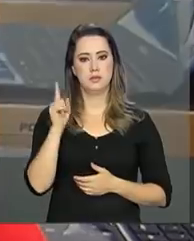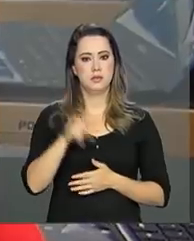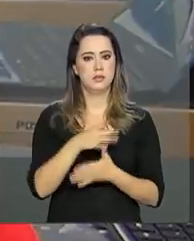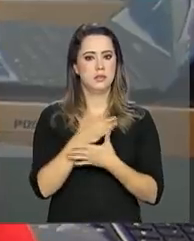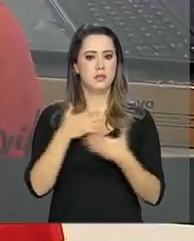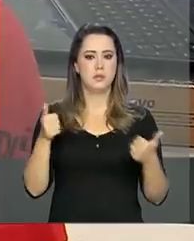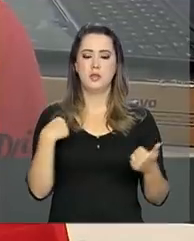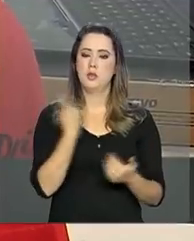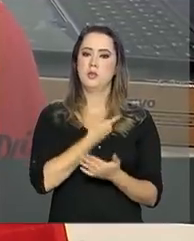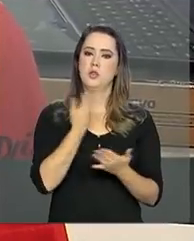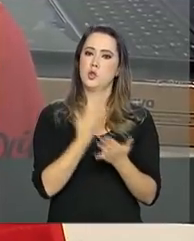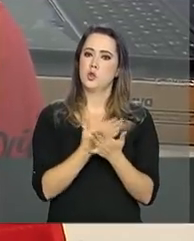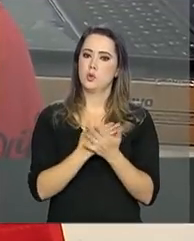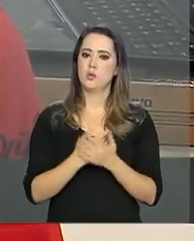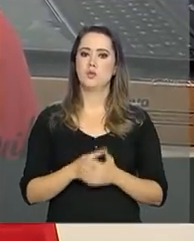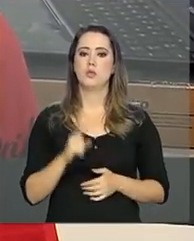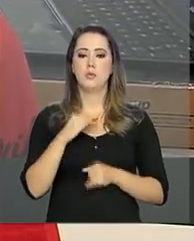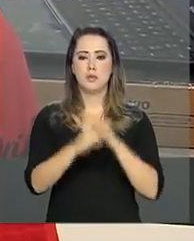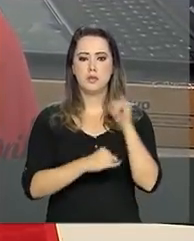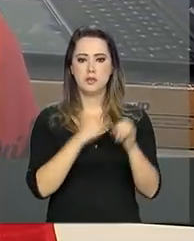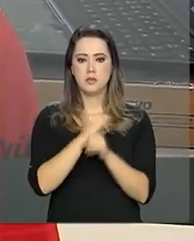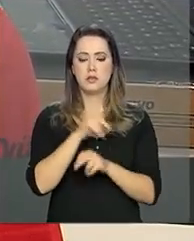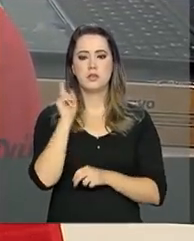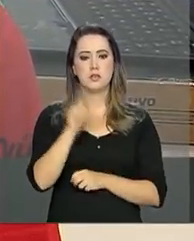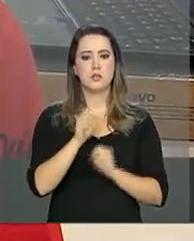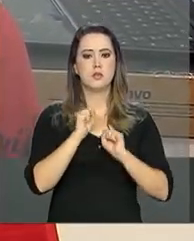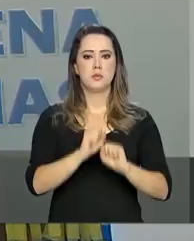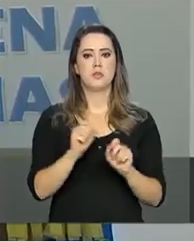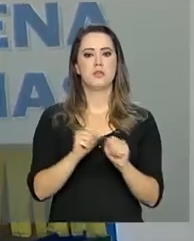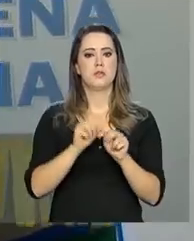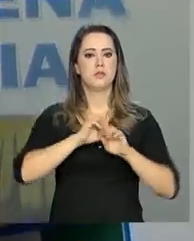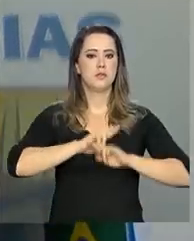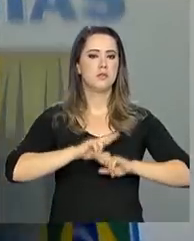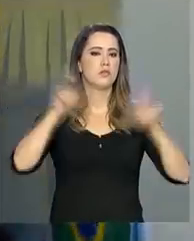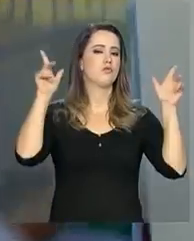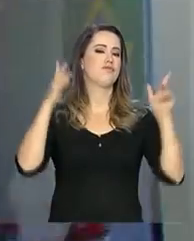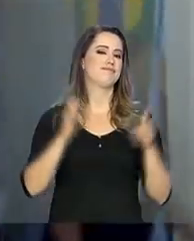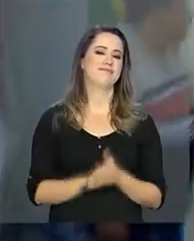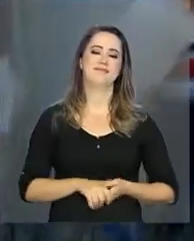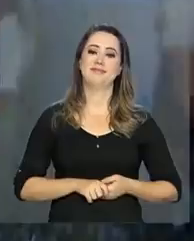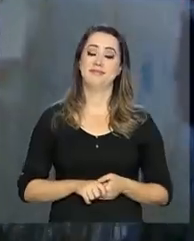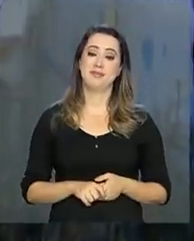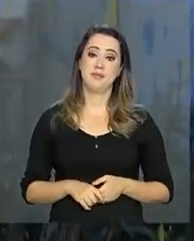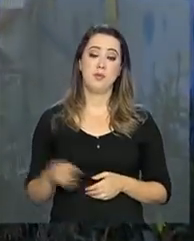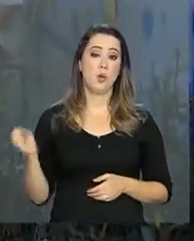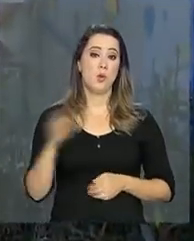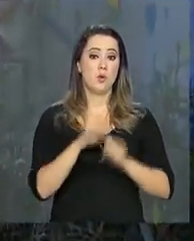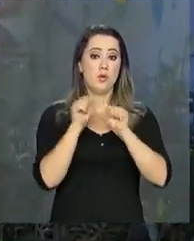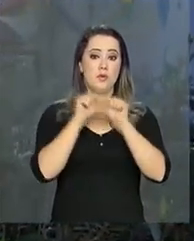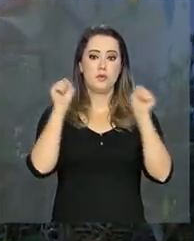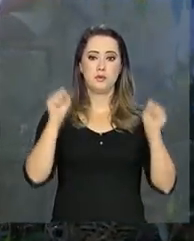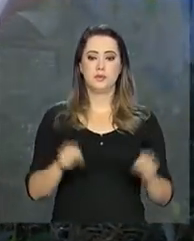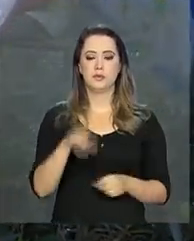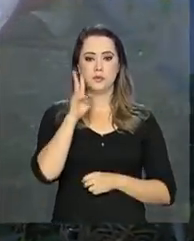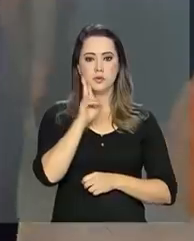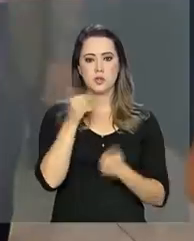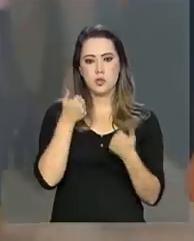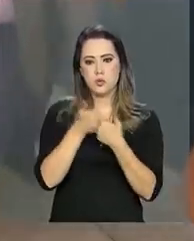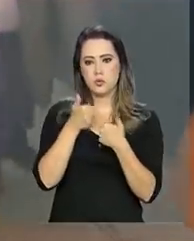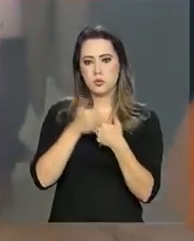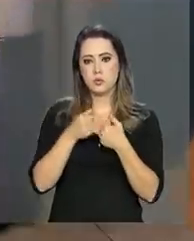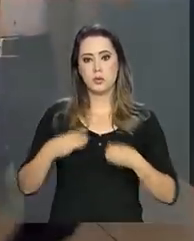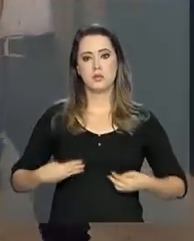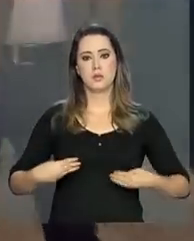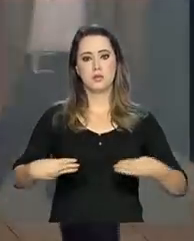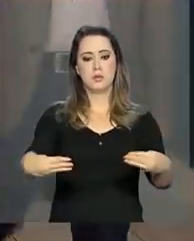o nosso estudo. Pela internet é bem possível fazer várias coisas assim. A instalação do novo sistema da escola foi acompanhada de perto pelo